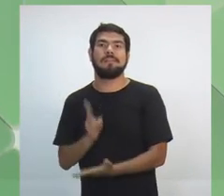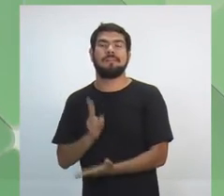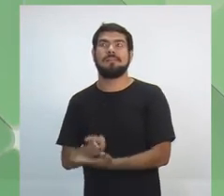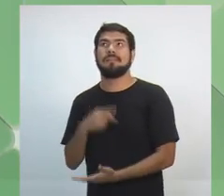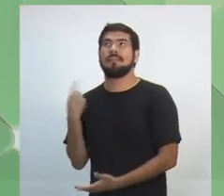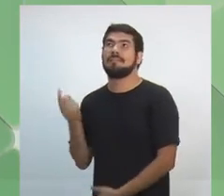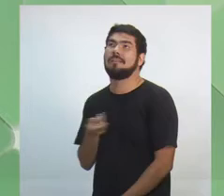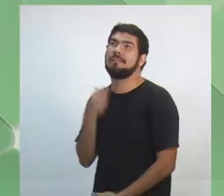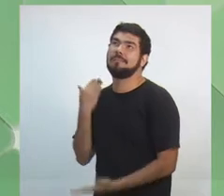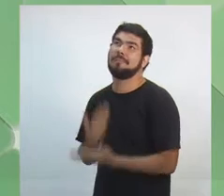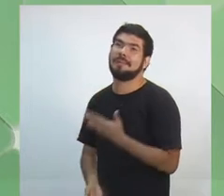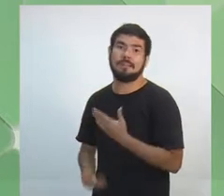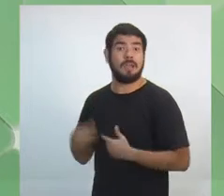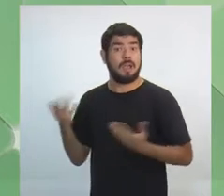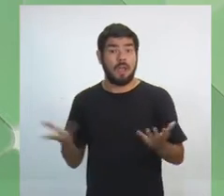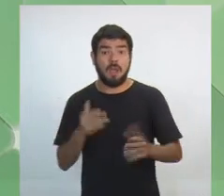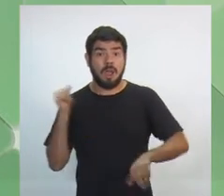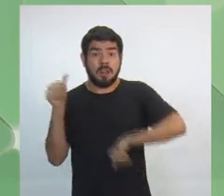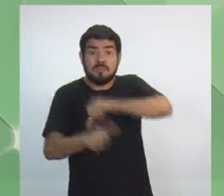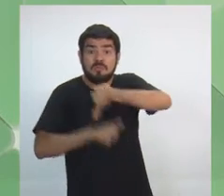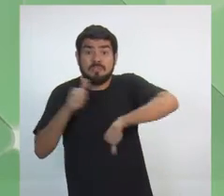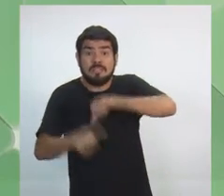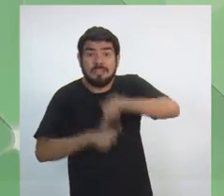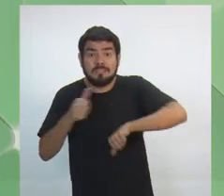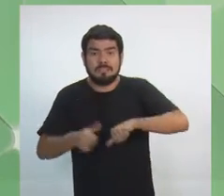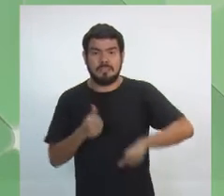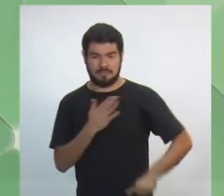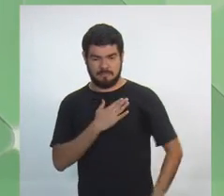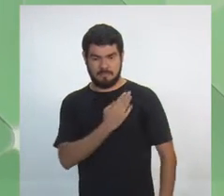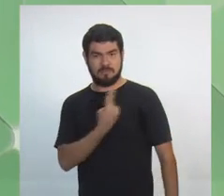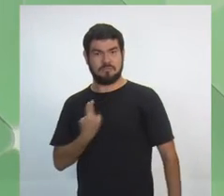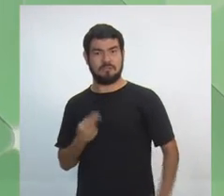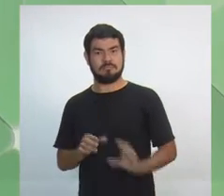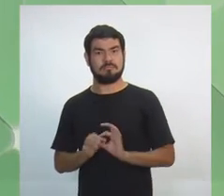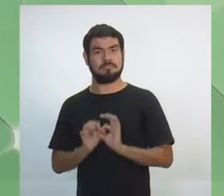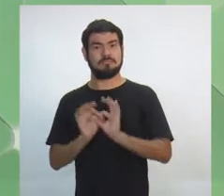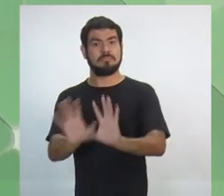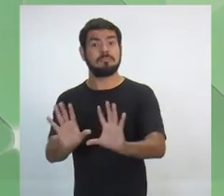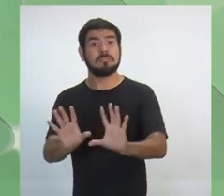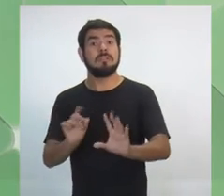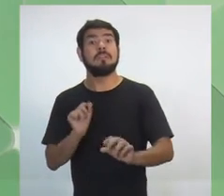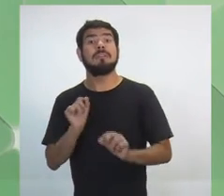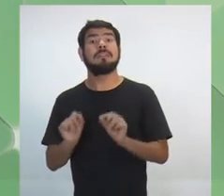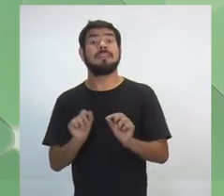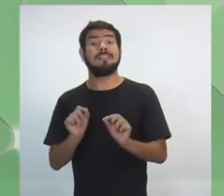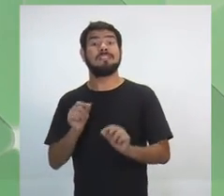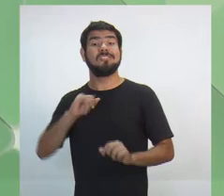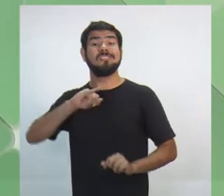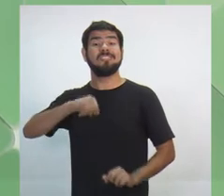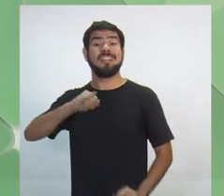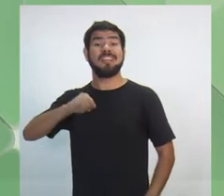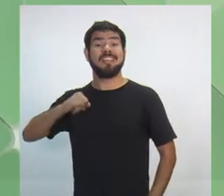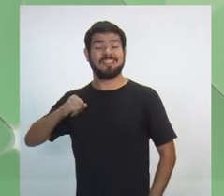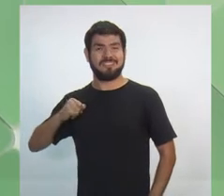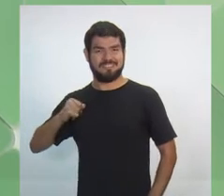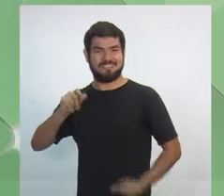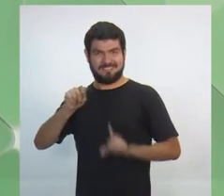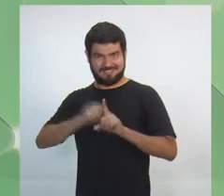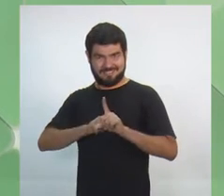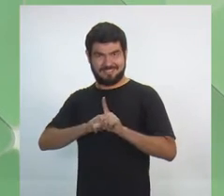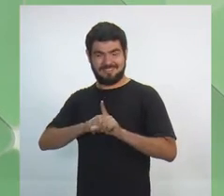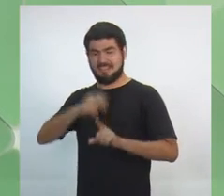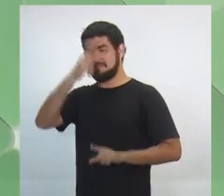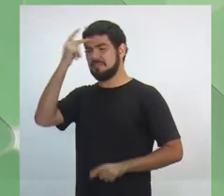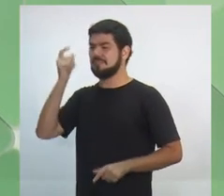Chegou a hora da mudança e nós estamos colocando o nosso nome à disposição para que, chegando em janeiro, o trabalhador possa ter a